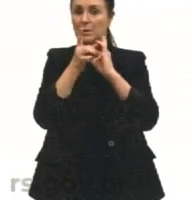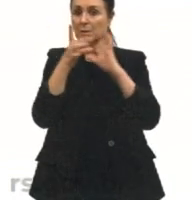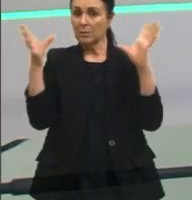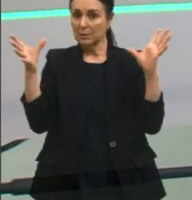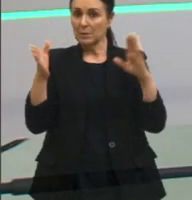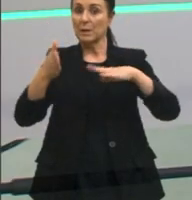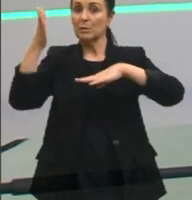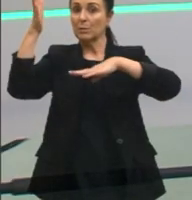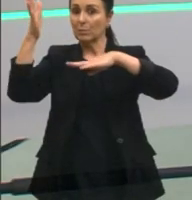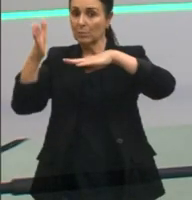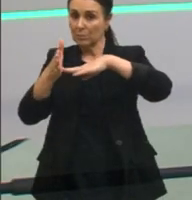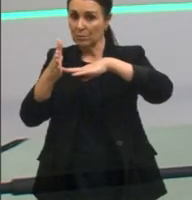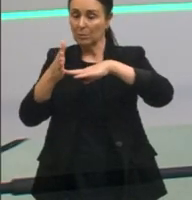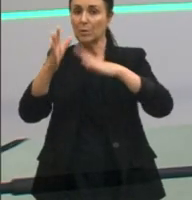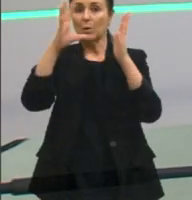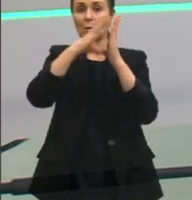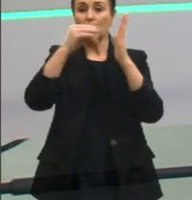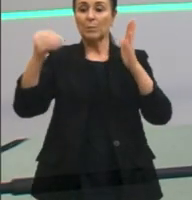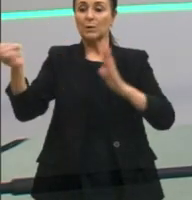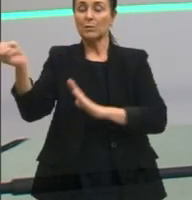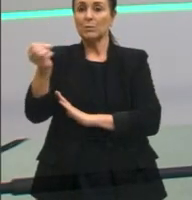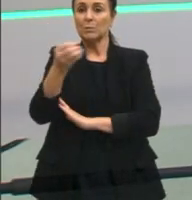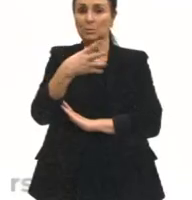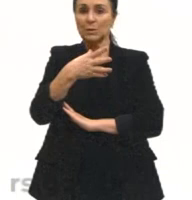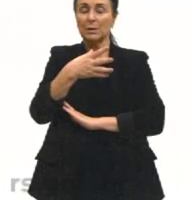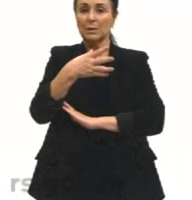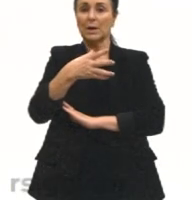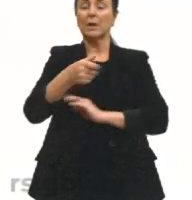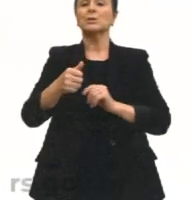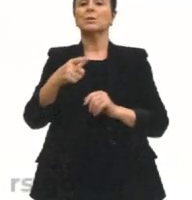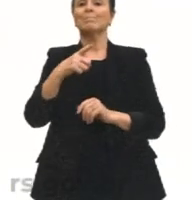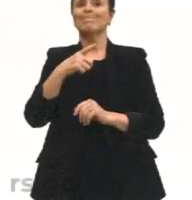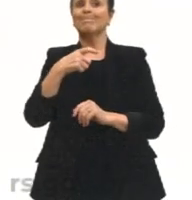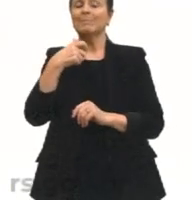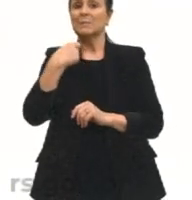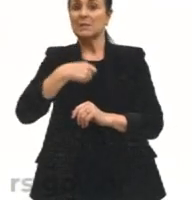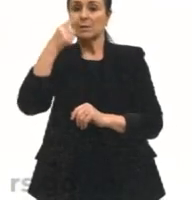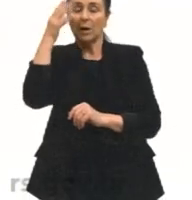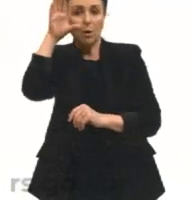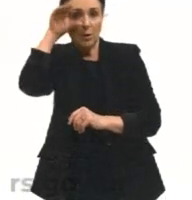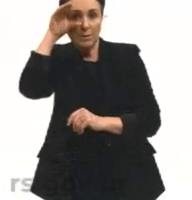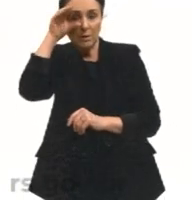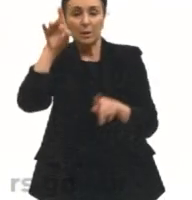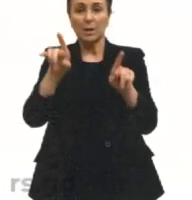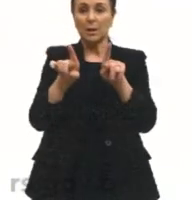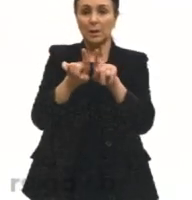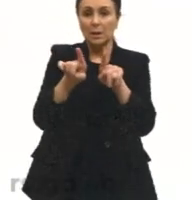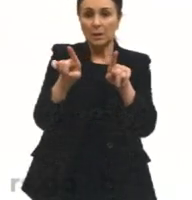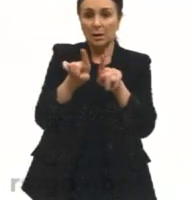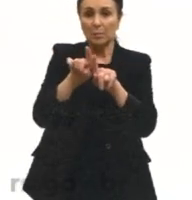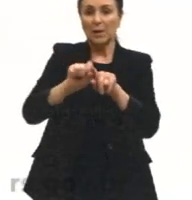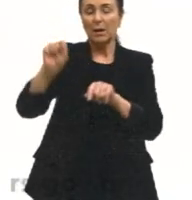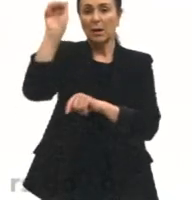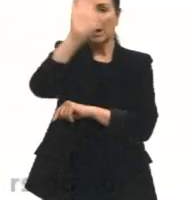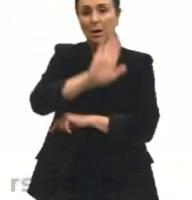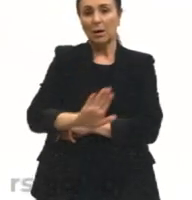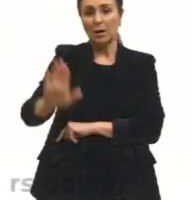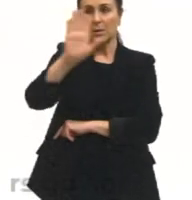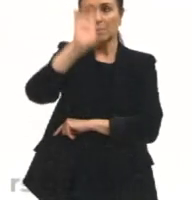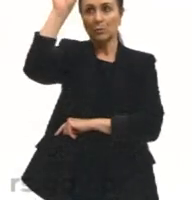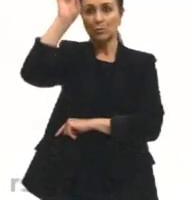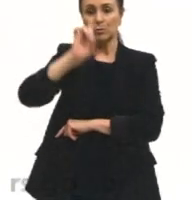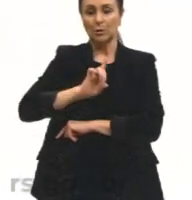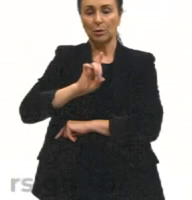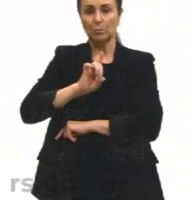contemporâneas, o modelo de sociedade descrito demanda simultaneamente universalização de direitos